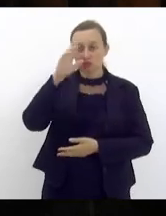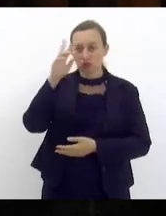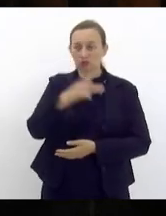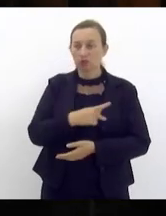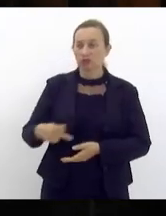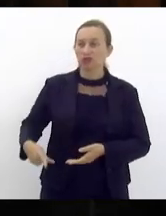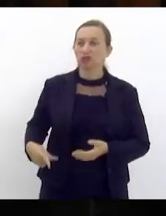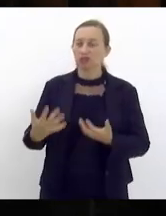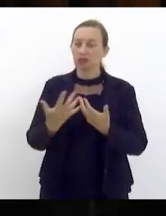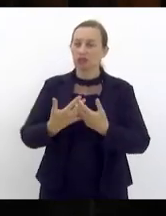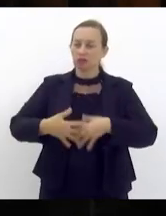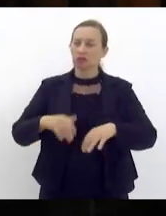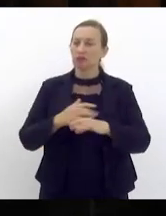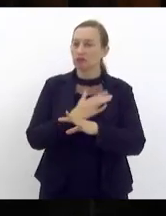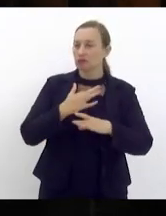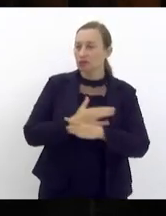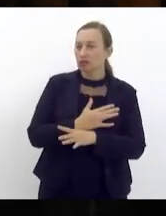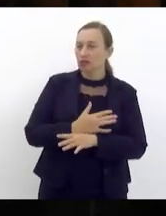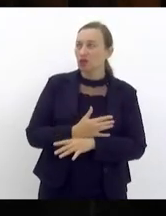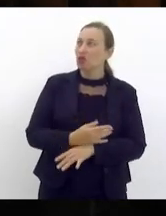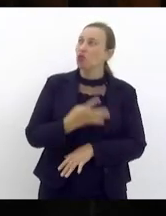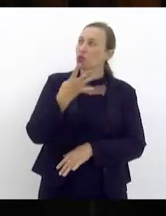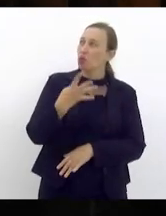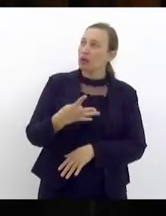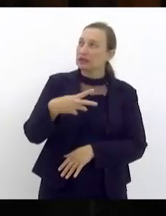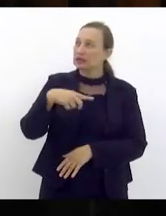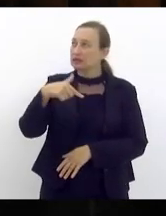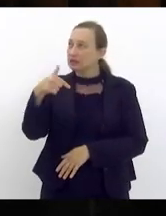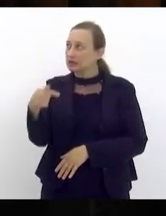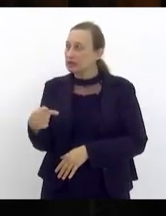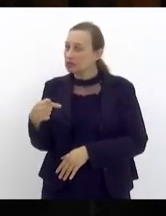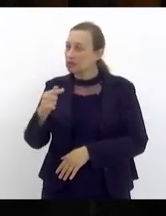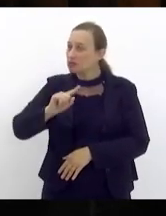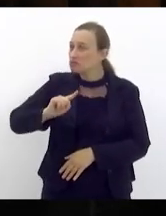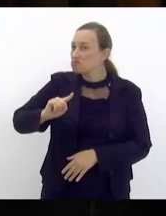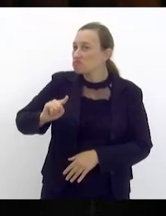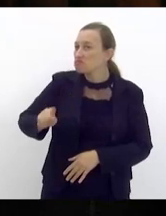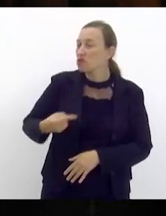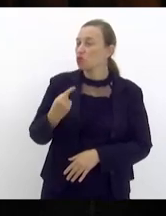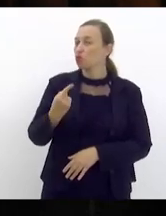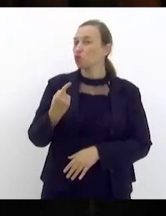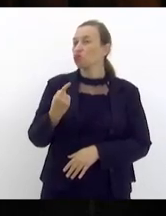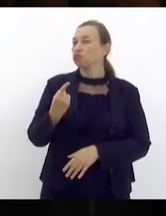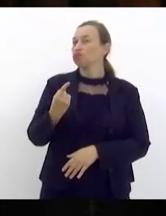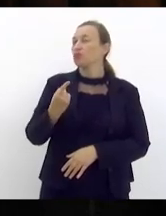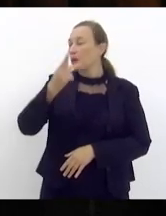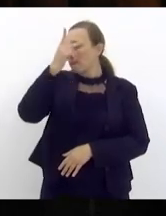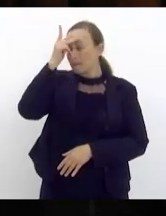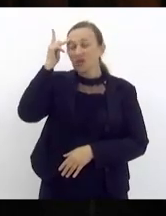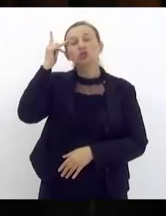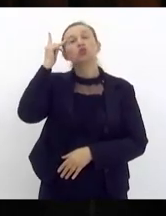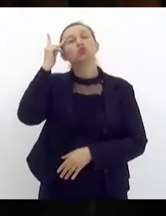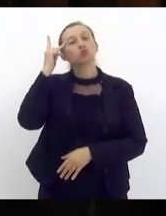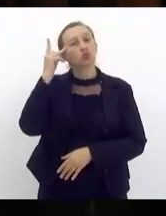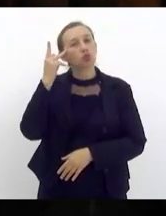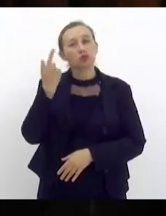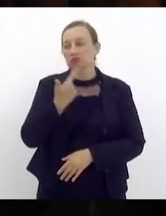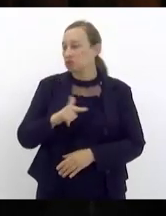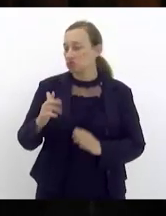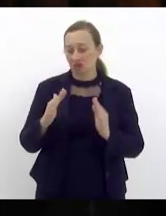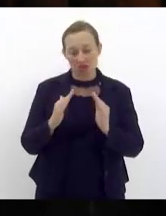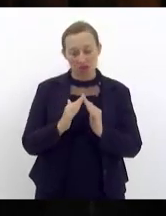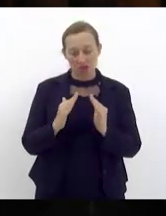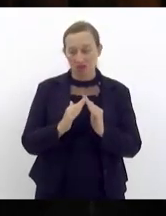cidade de Petrópolis aproximadamente 47 mil pessoas sem moradia